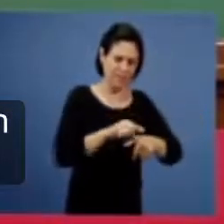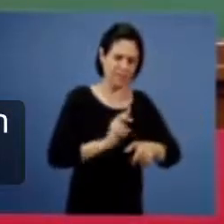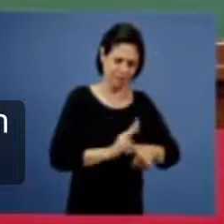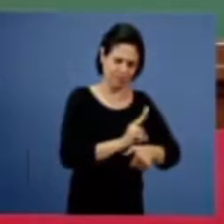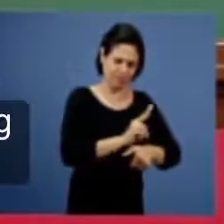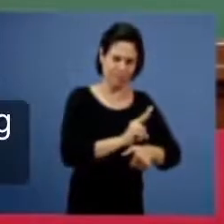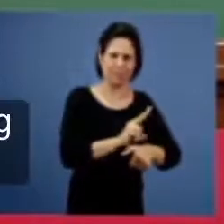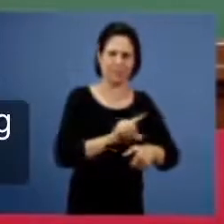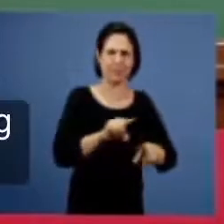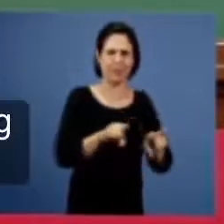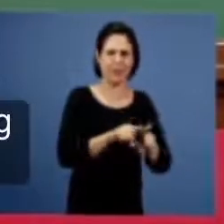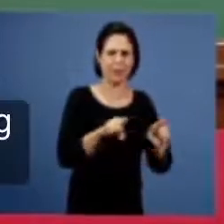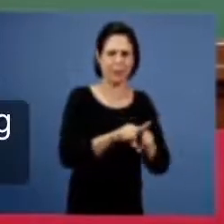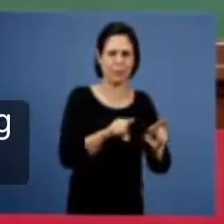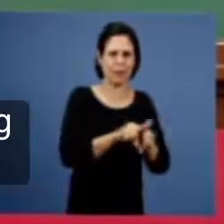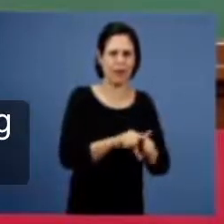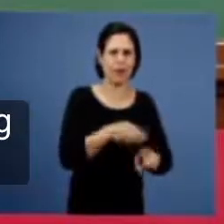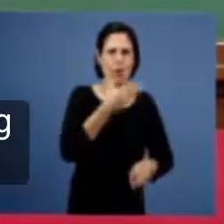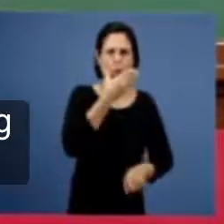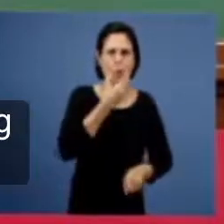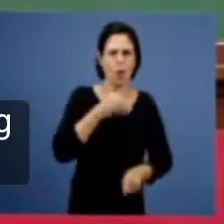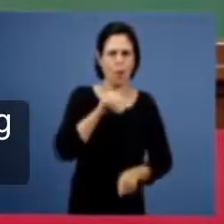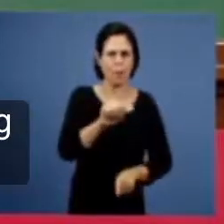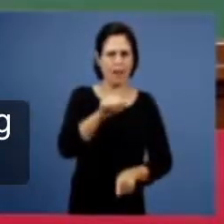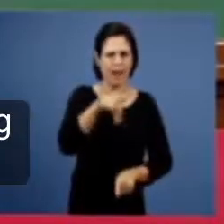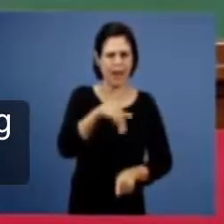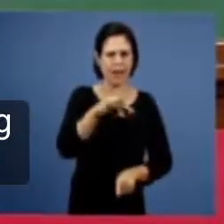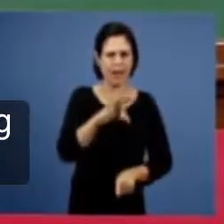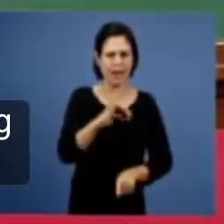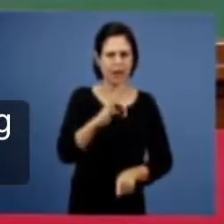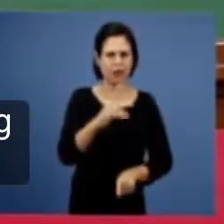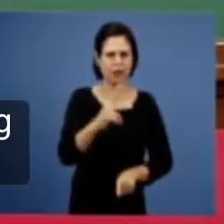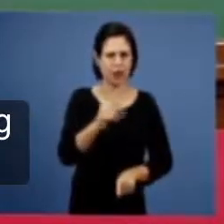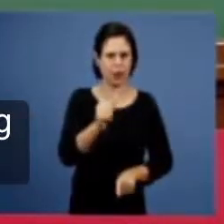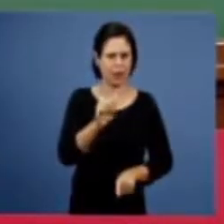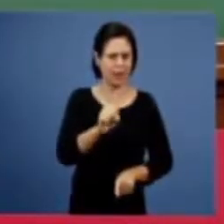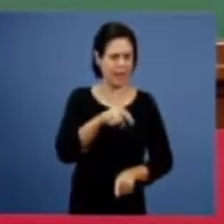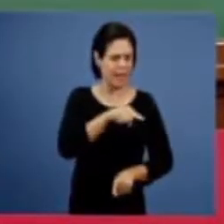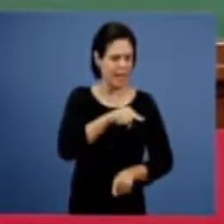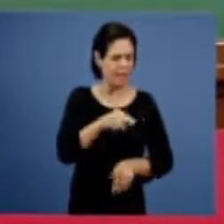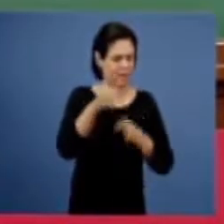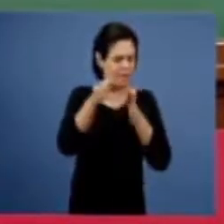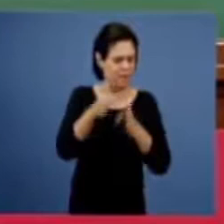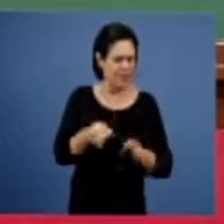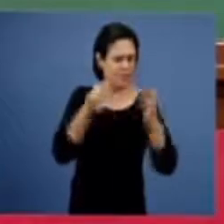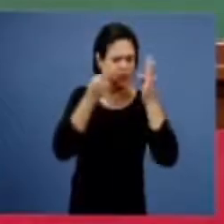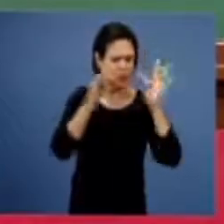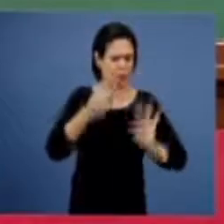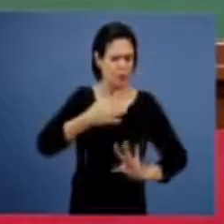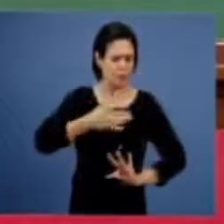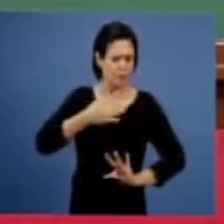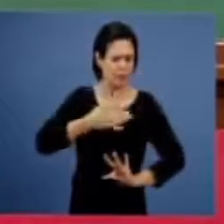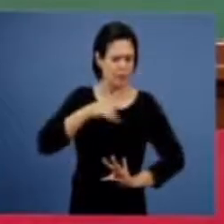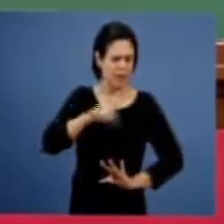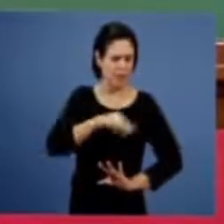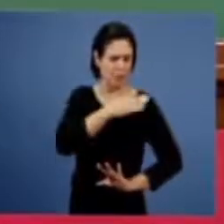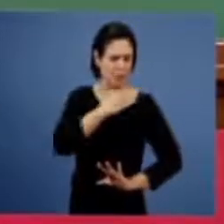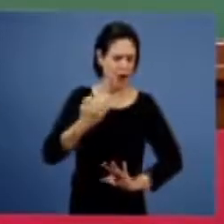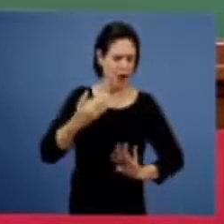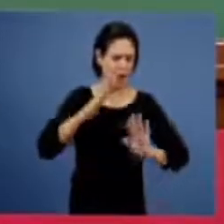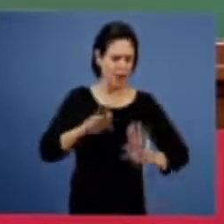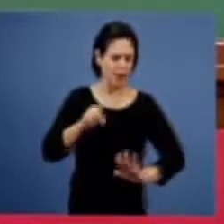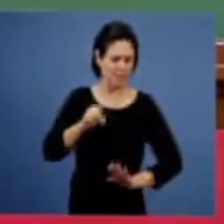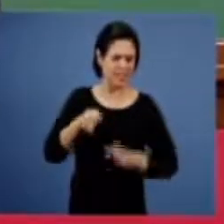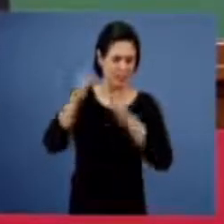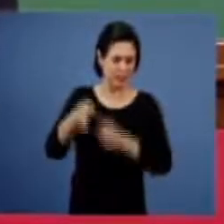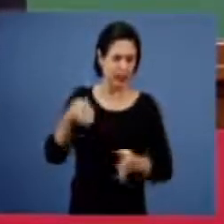dias de Antipas minha fiel testemunha o qual foi morto entre vós onde Satanás habita então está identificado